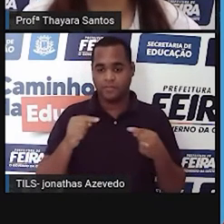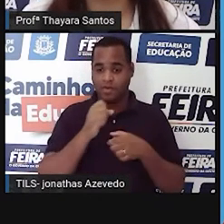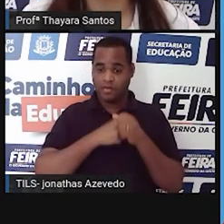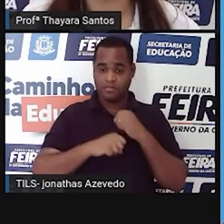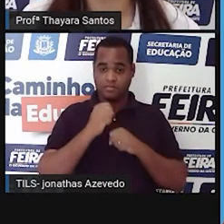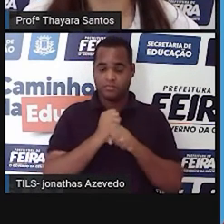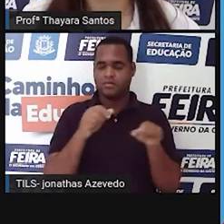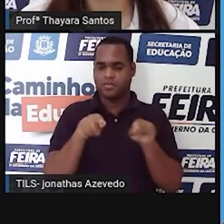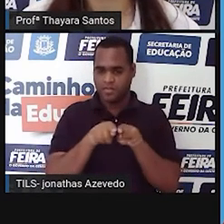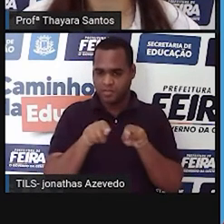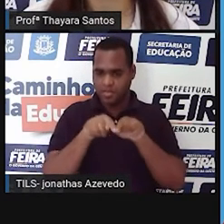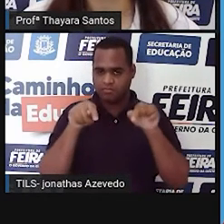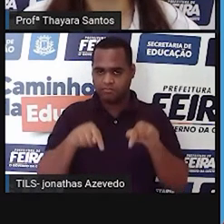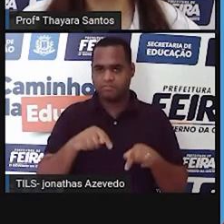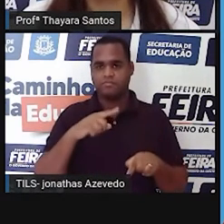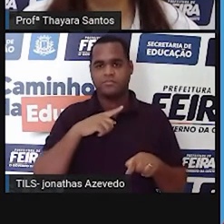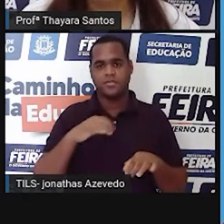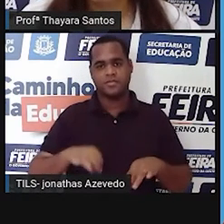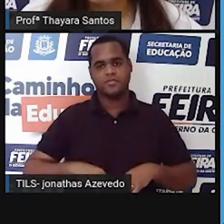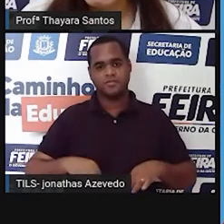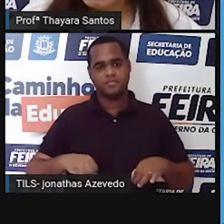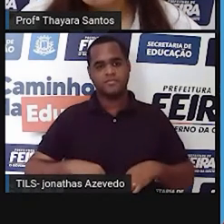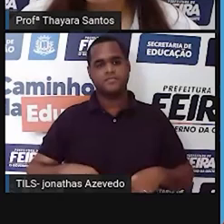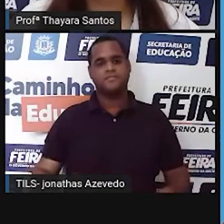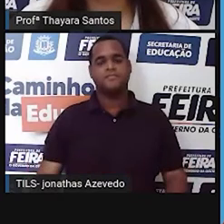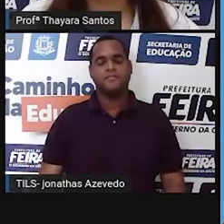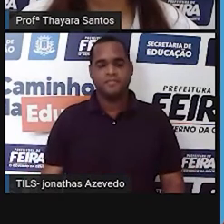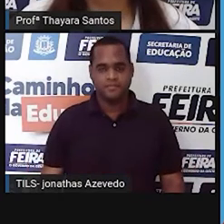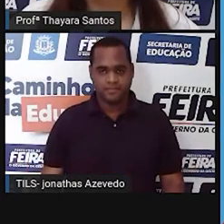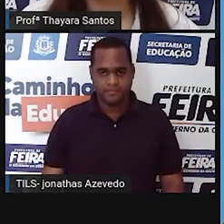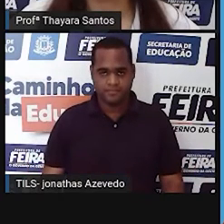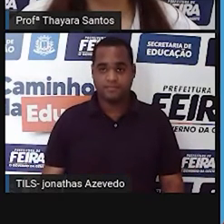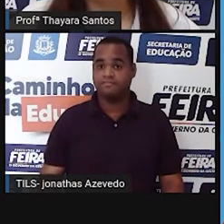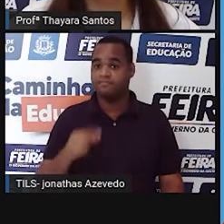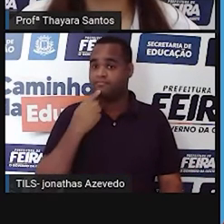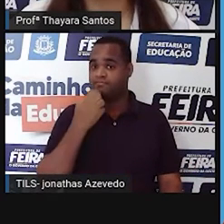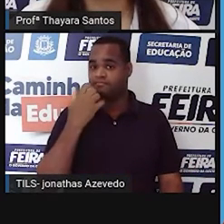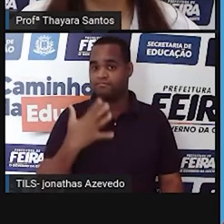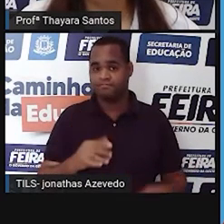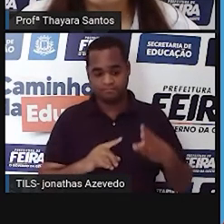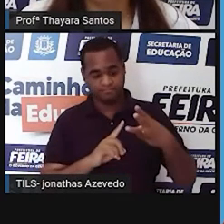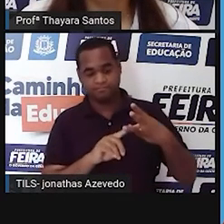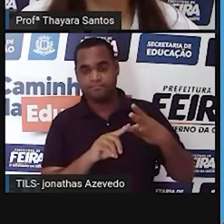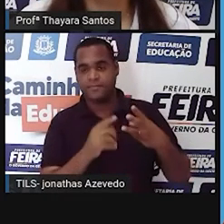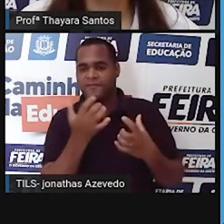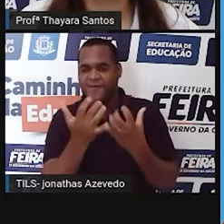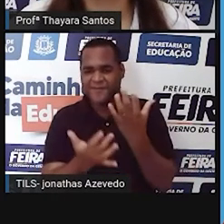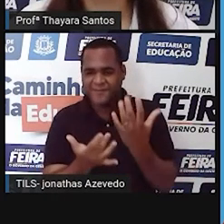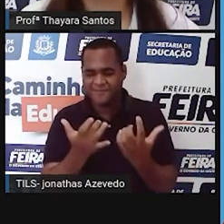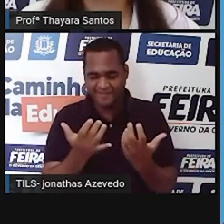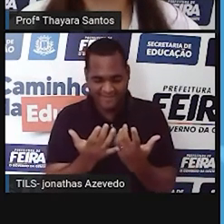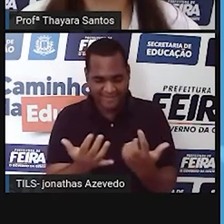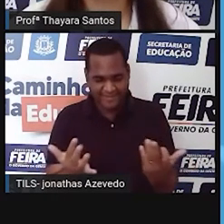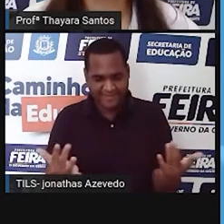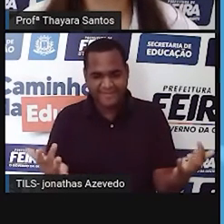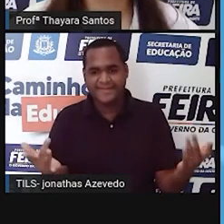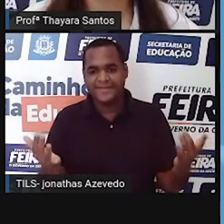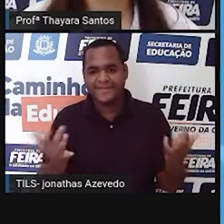de novo esse ano. E vamos destacar essa parte das queimadas, eu trouxe aqui